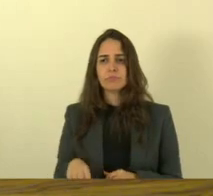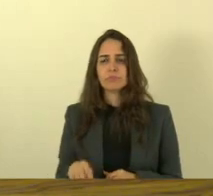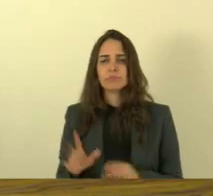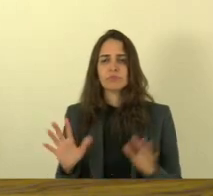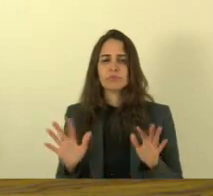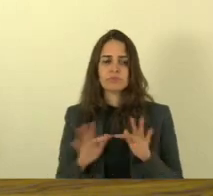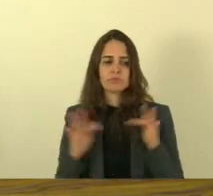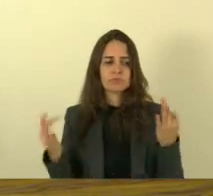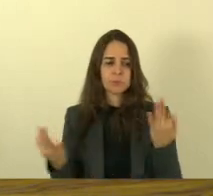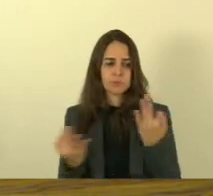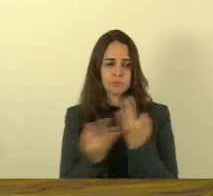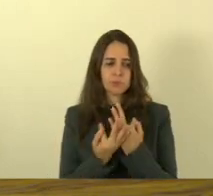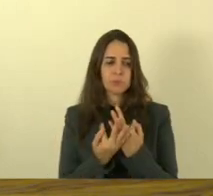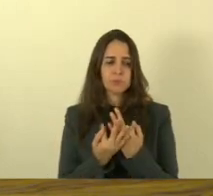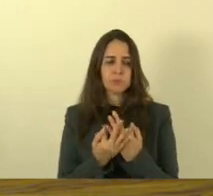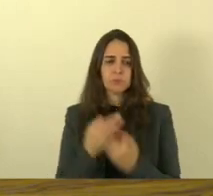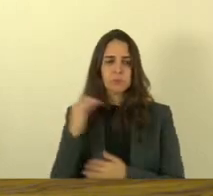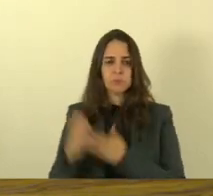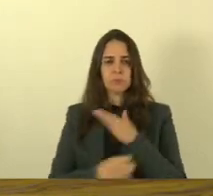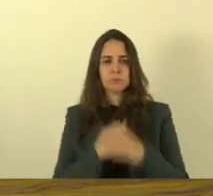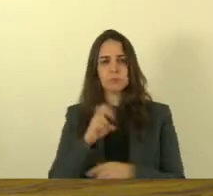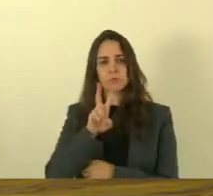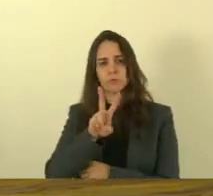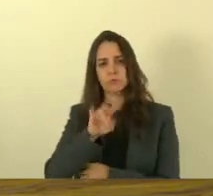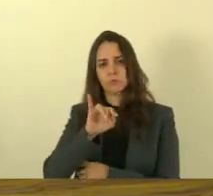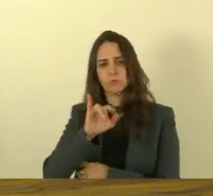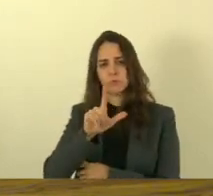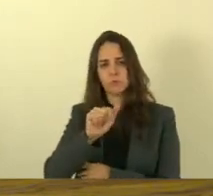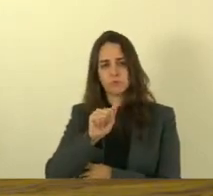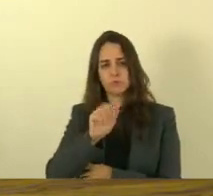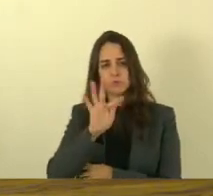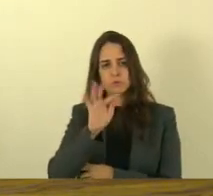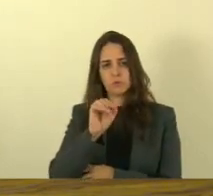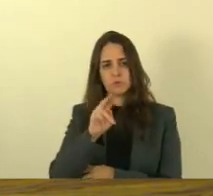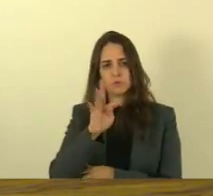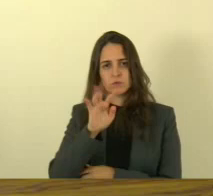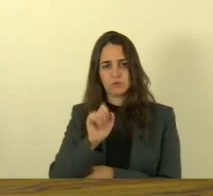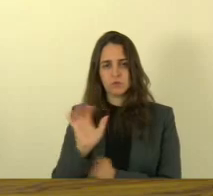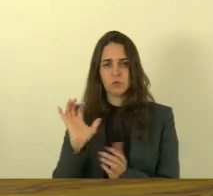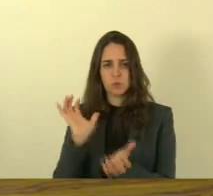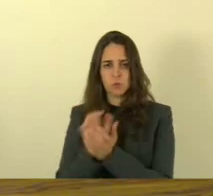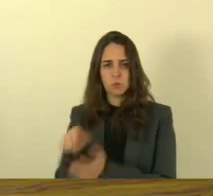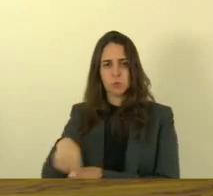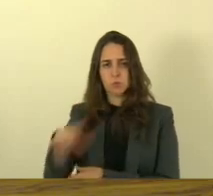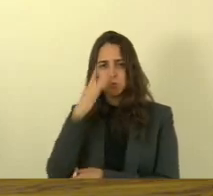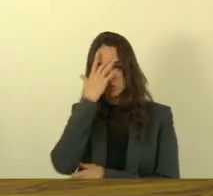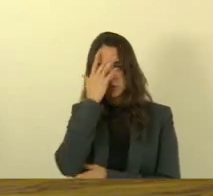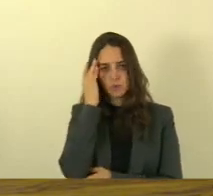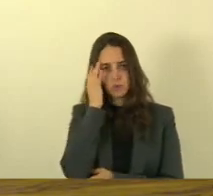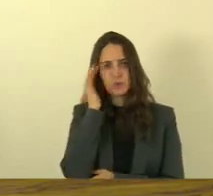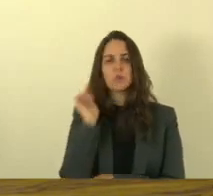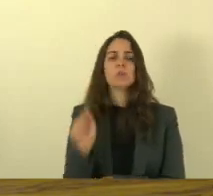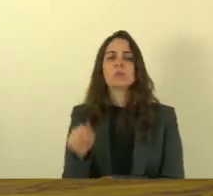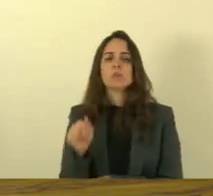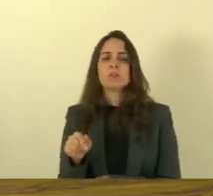família da empresa Vila Fortes um pessoal que é